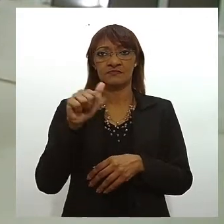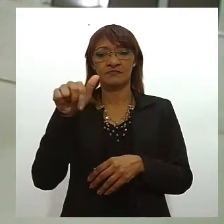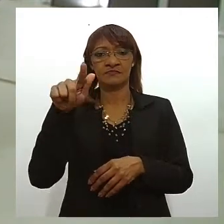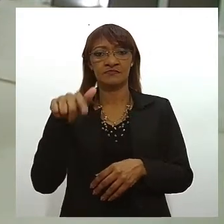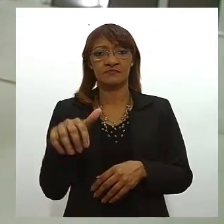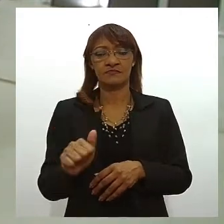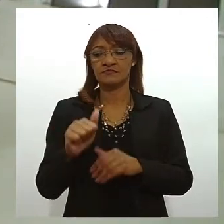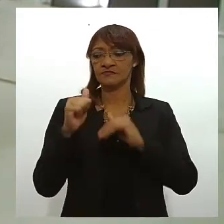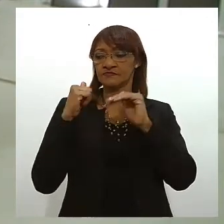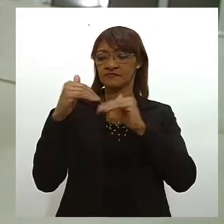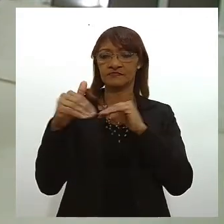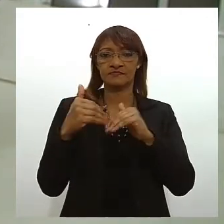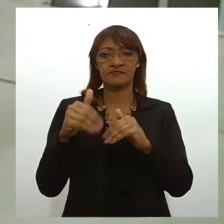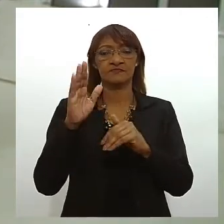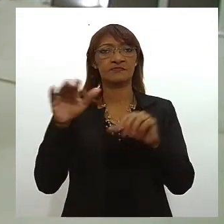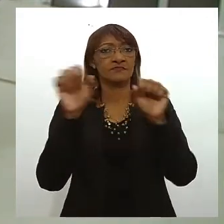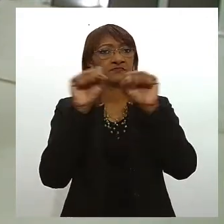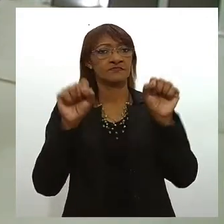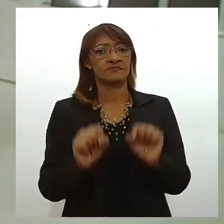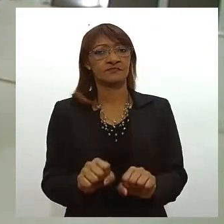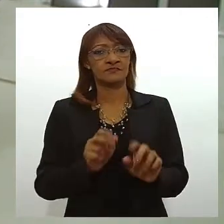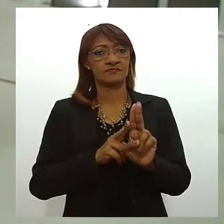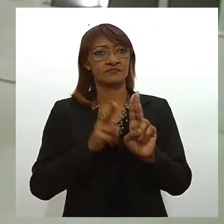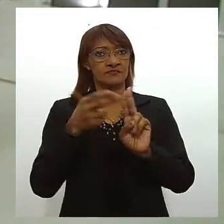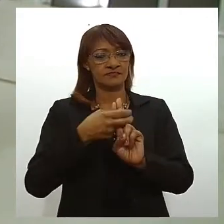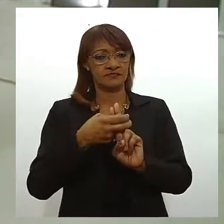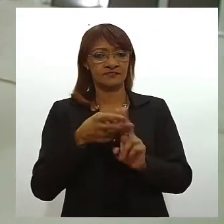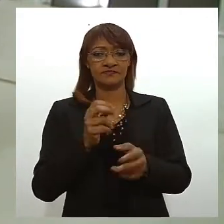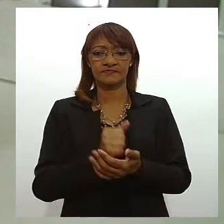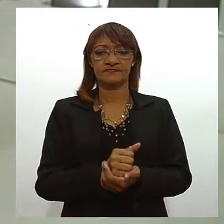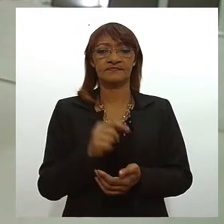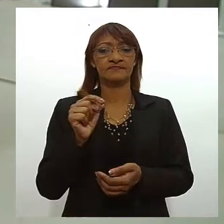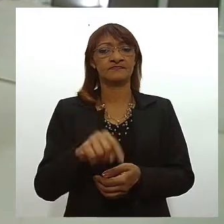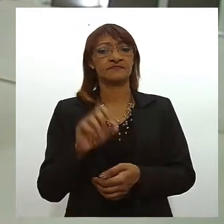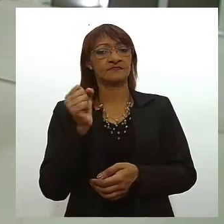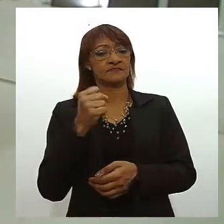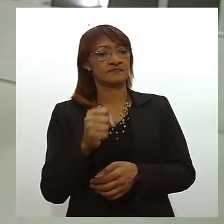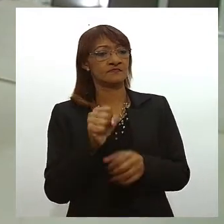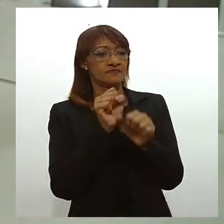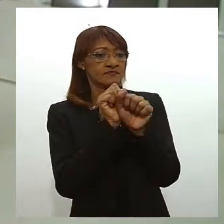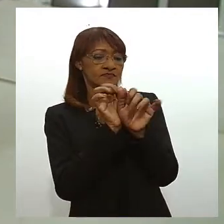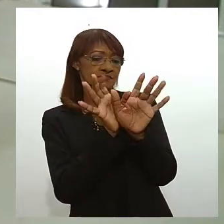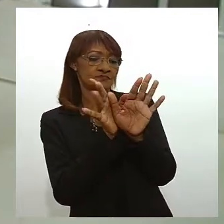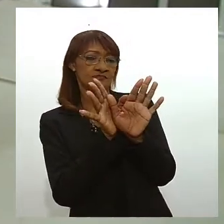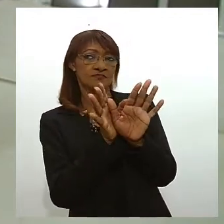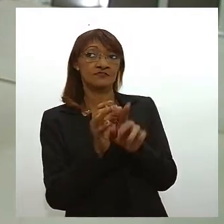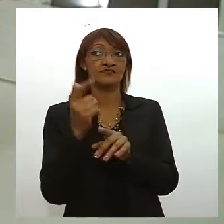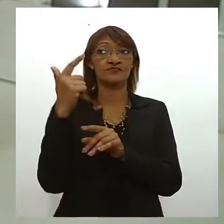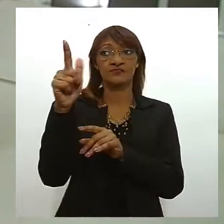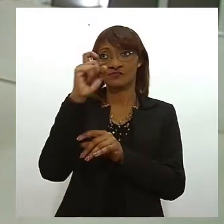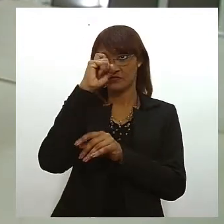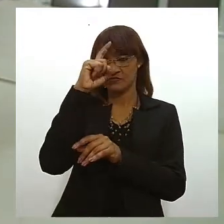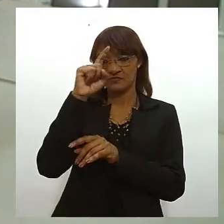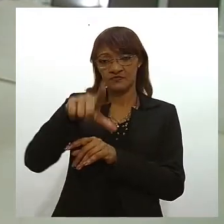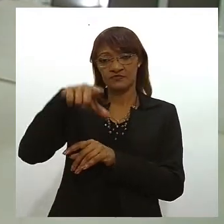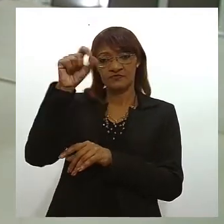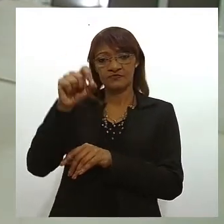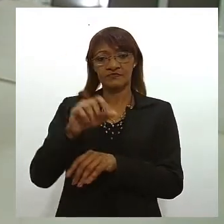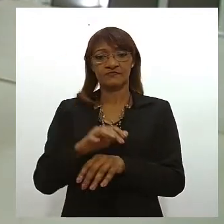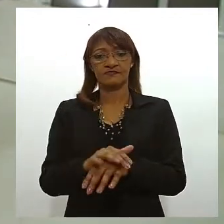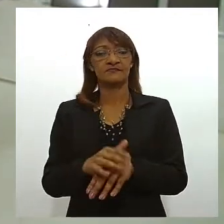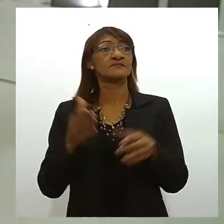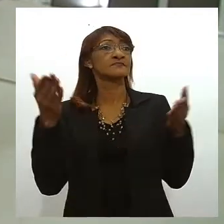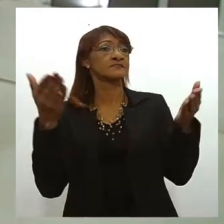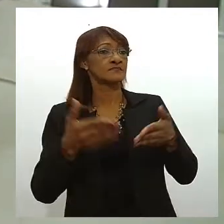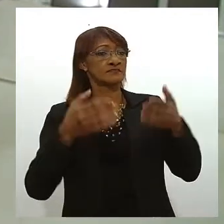Institucional do Sistema Único de Saúde. Em Sergipe, somente o cirurgia e outra unidade hospitalar foram escolhidos. Para falar a